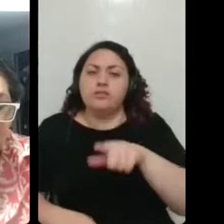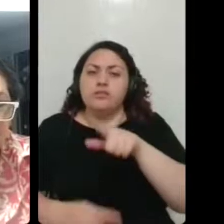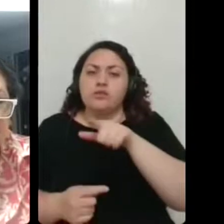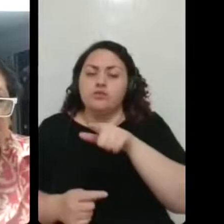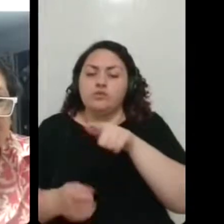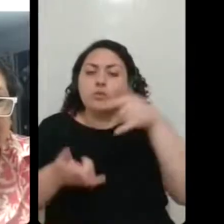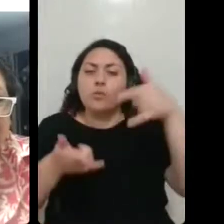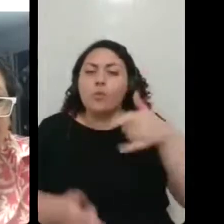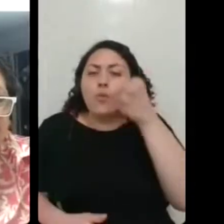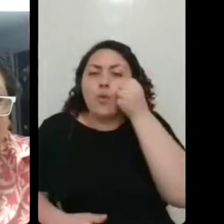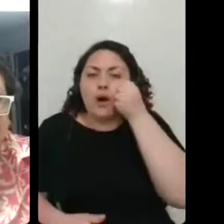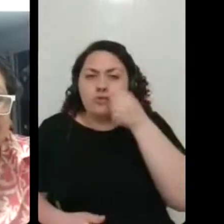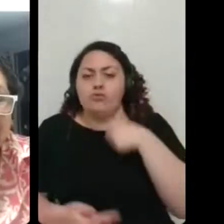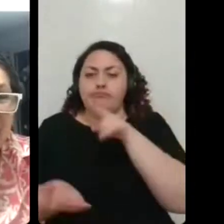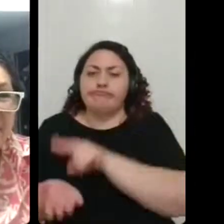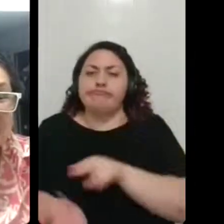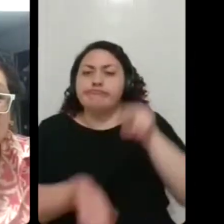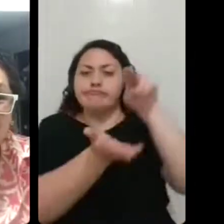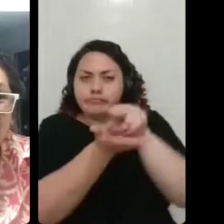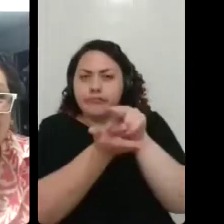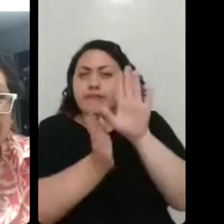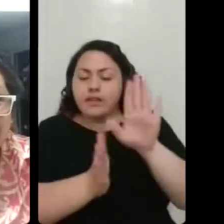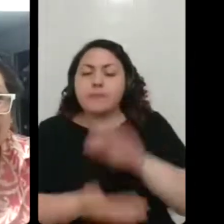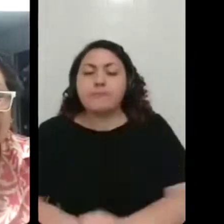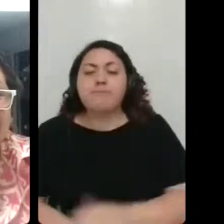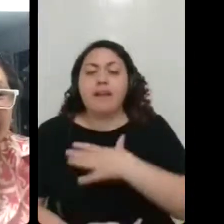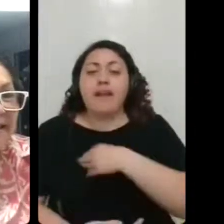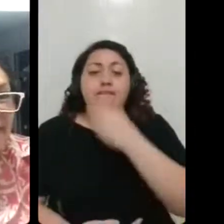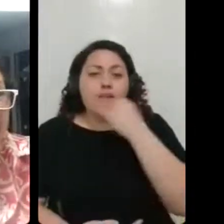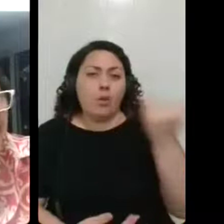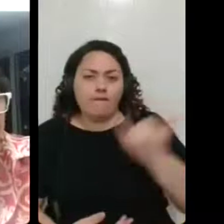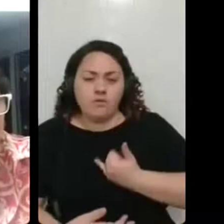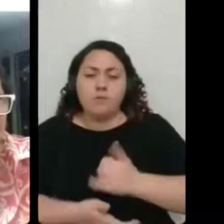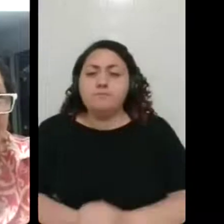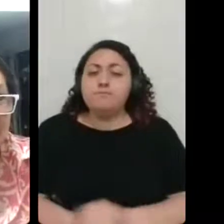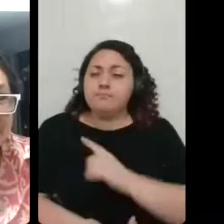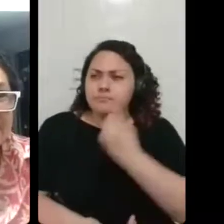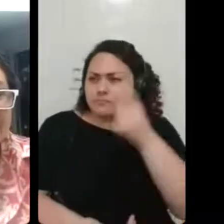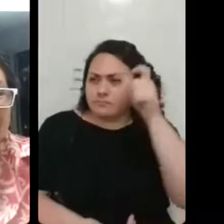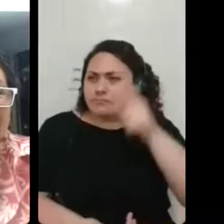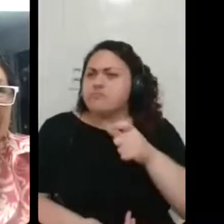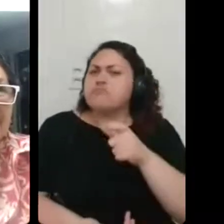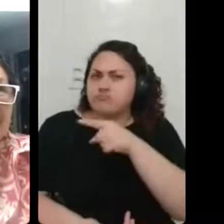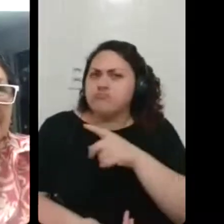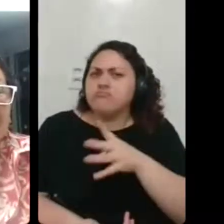e o meu filho me disse, tem uma pessoa super conhecida que também internou por Covid,